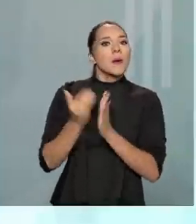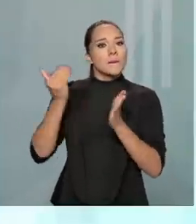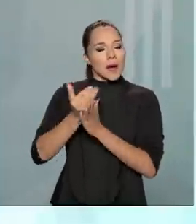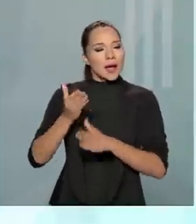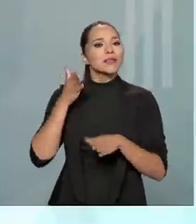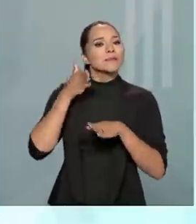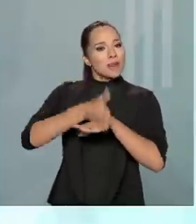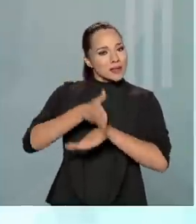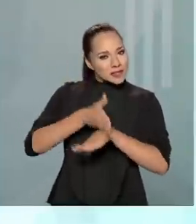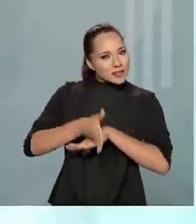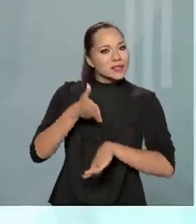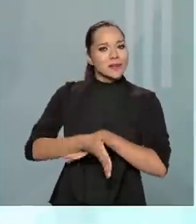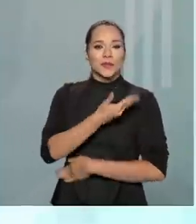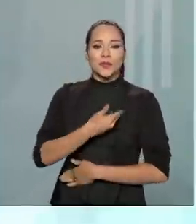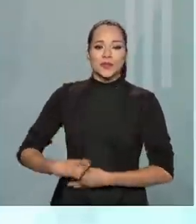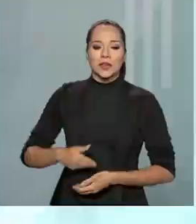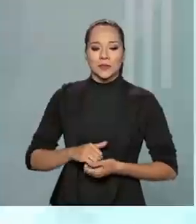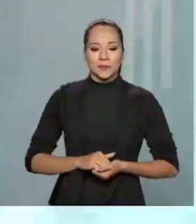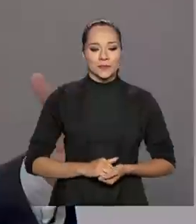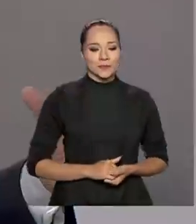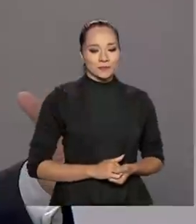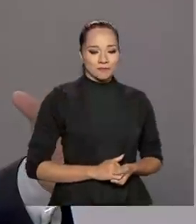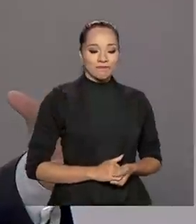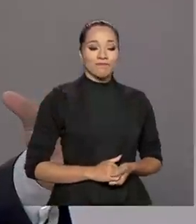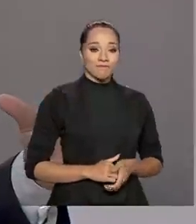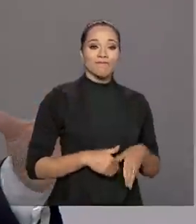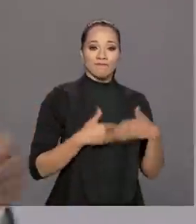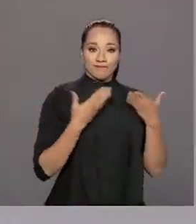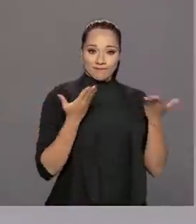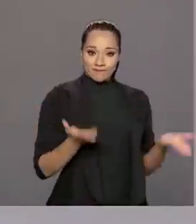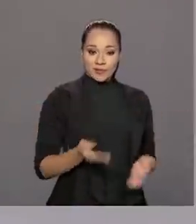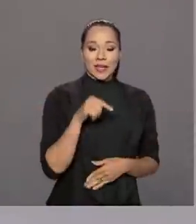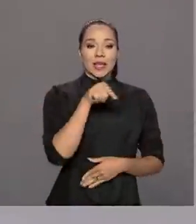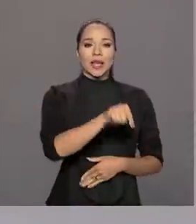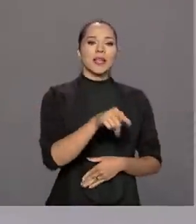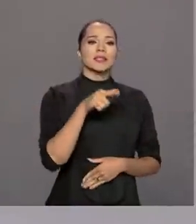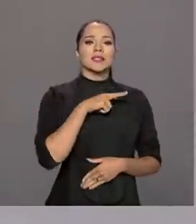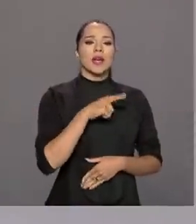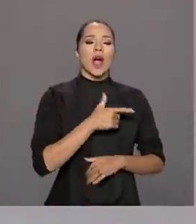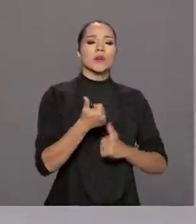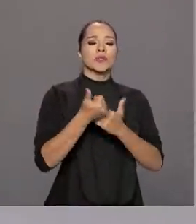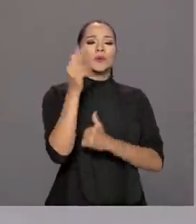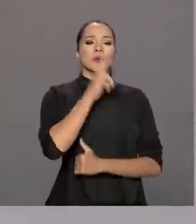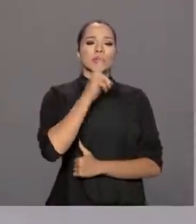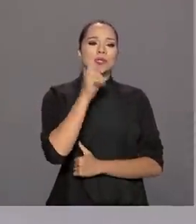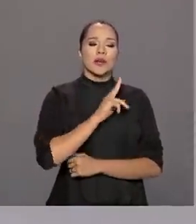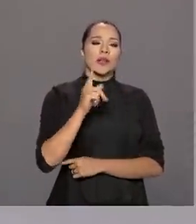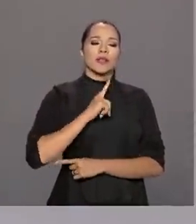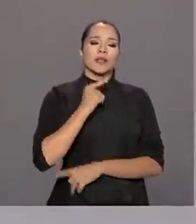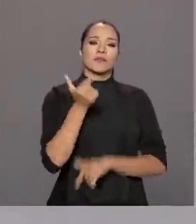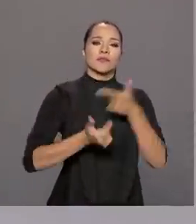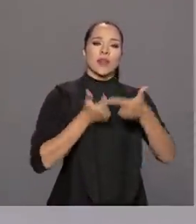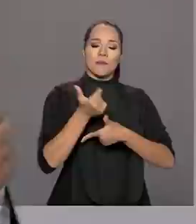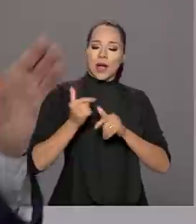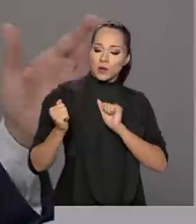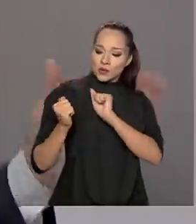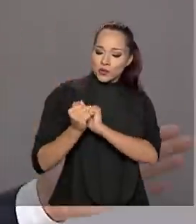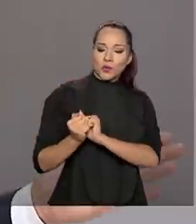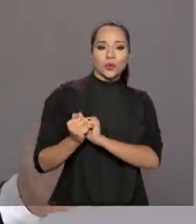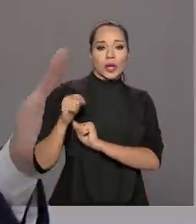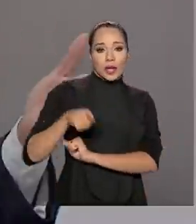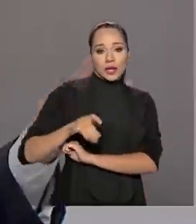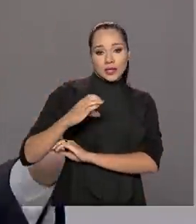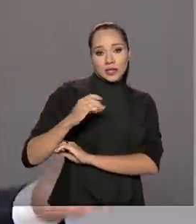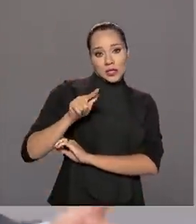participe do governo. Essa questão em relação ao auxílio emergencial levou a um trabalho conjunto entre